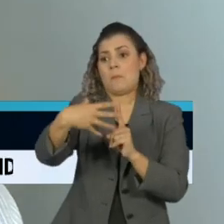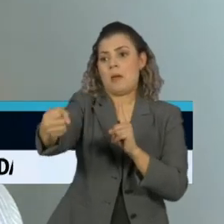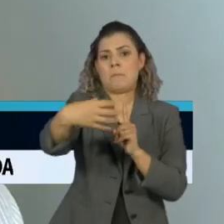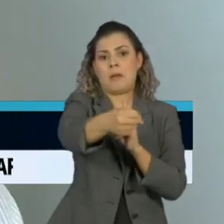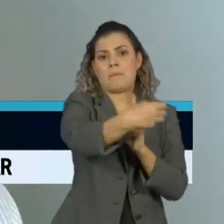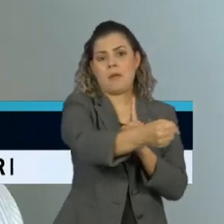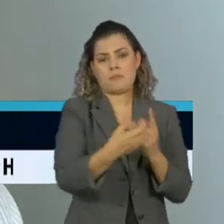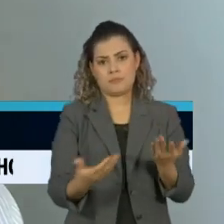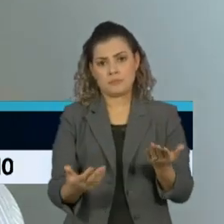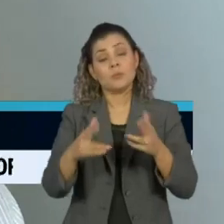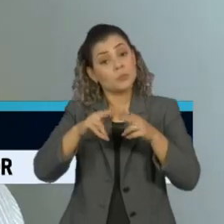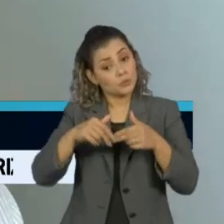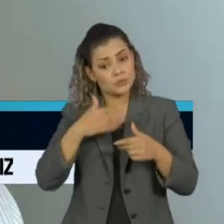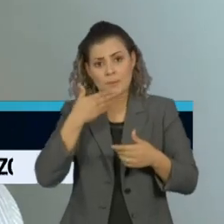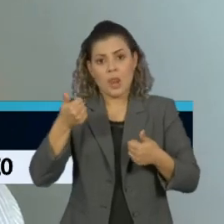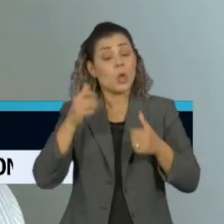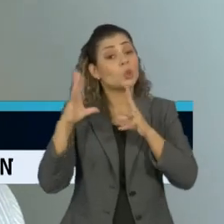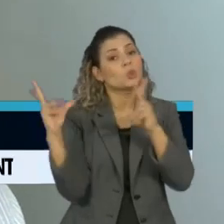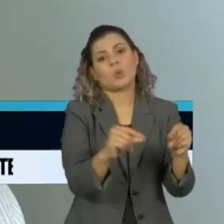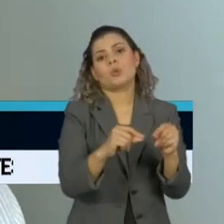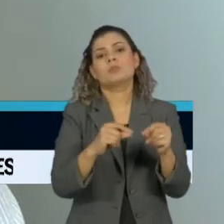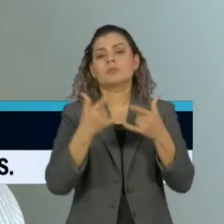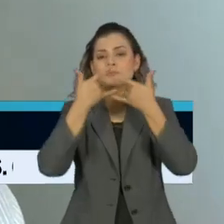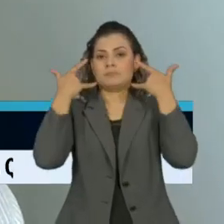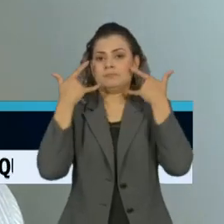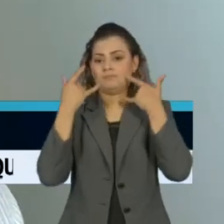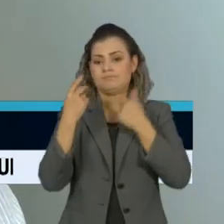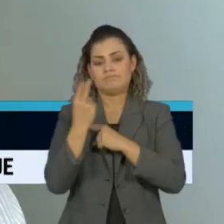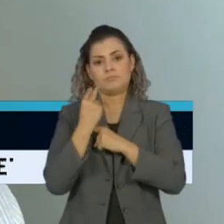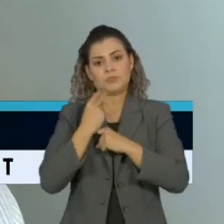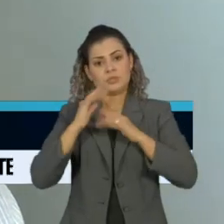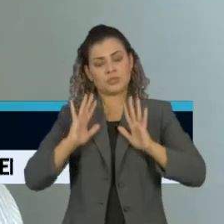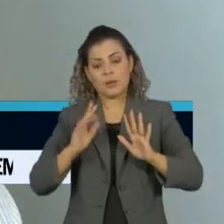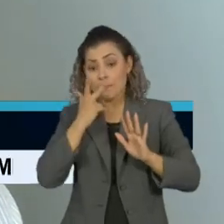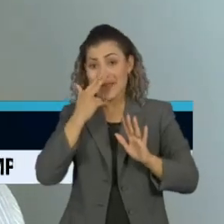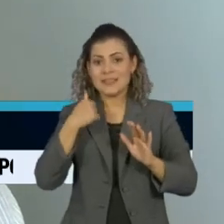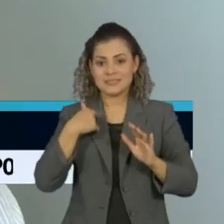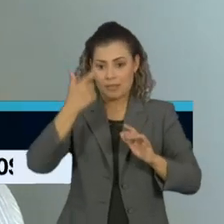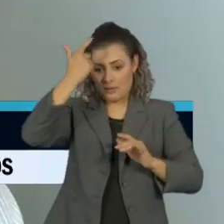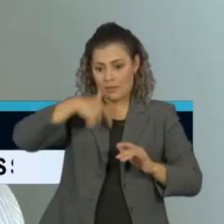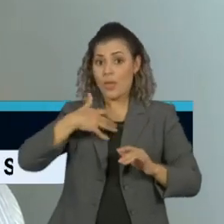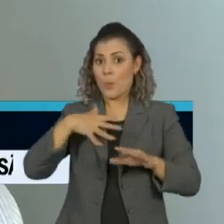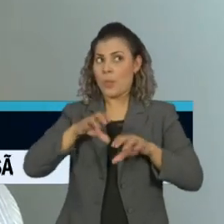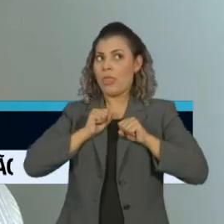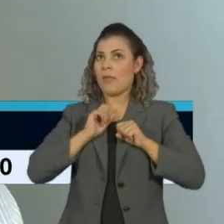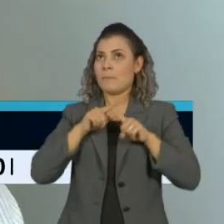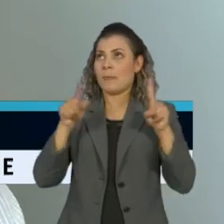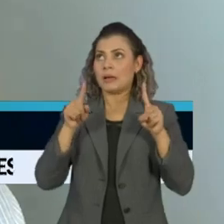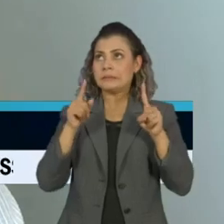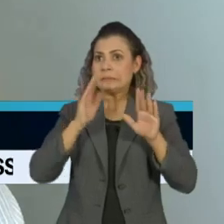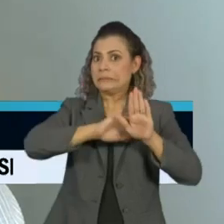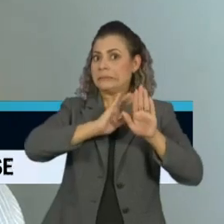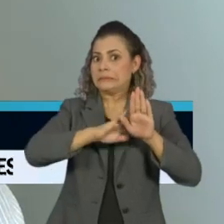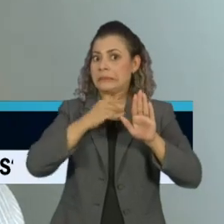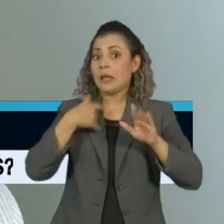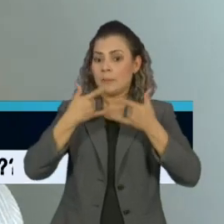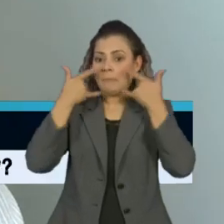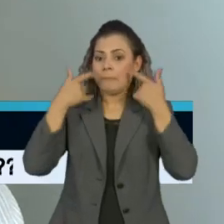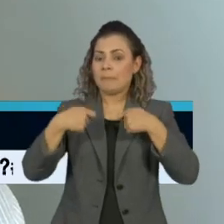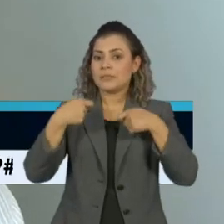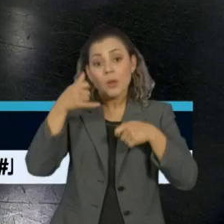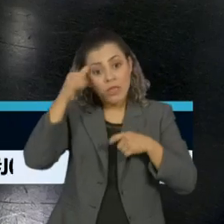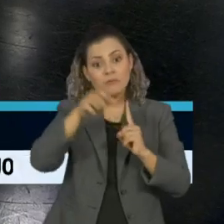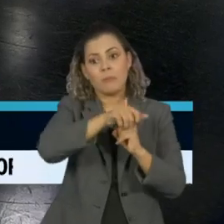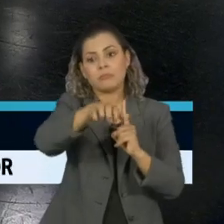o ideal é assumir, de fato, que todo mundo está infectado e sem sintomas, mas capaz de transmitir, para que todo mundo se proteja. E não contar com a